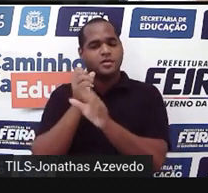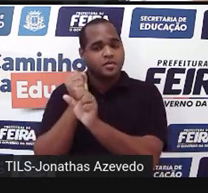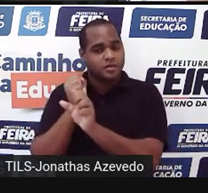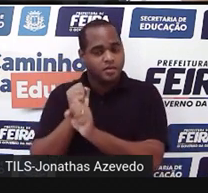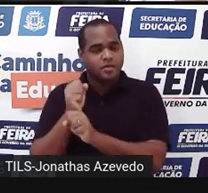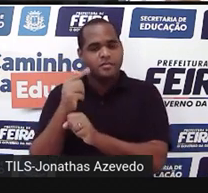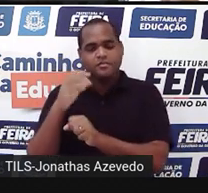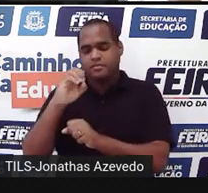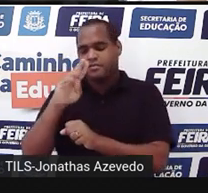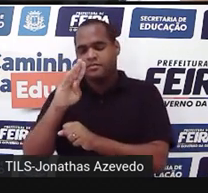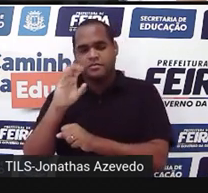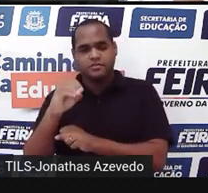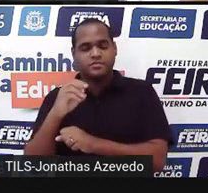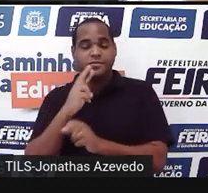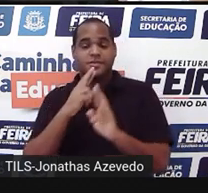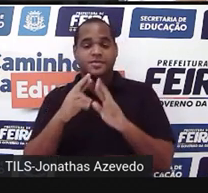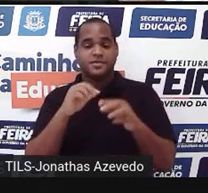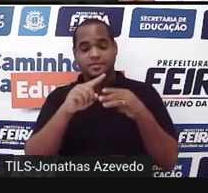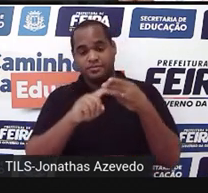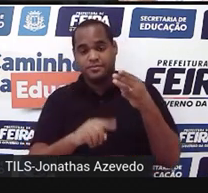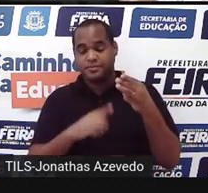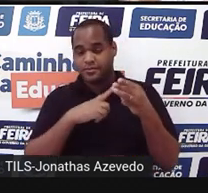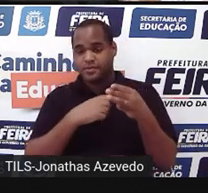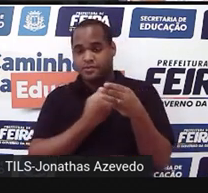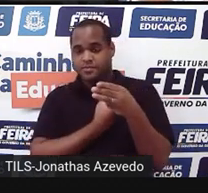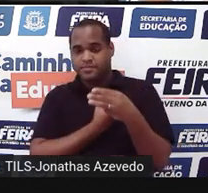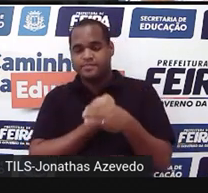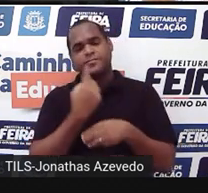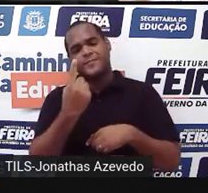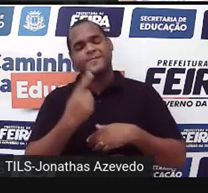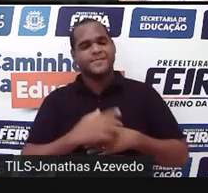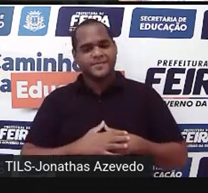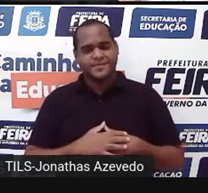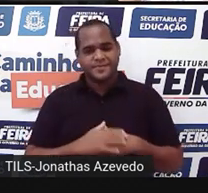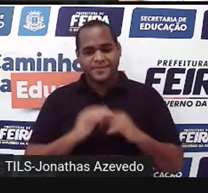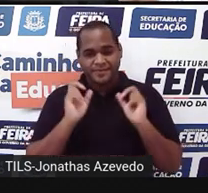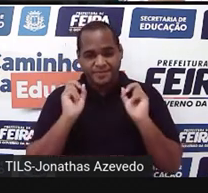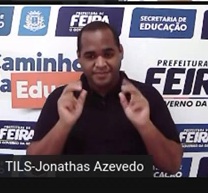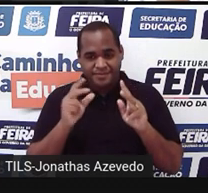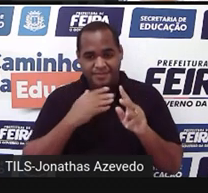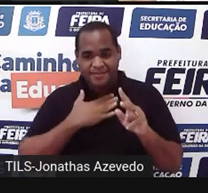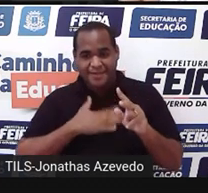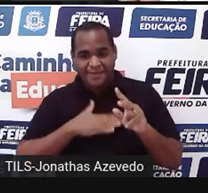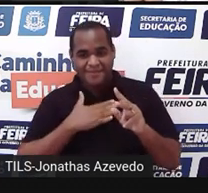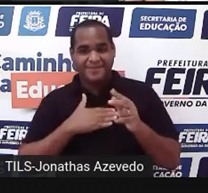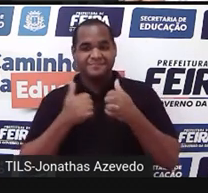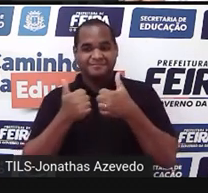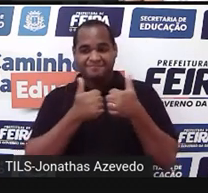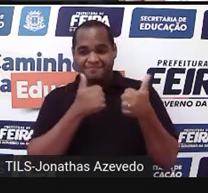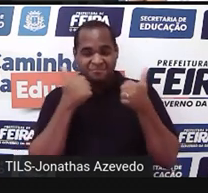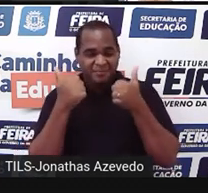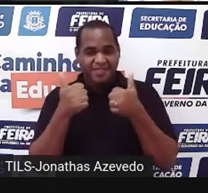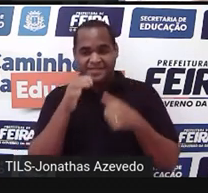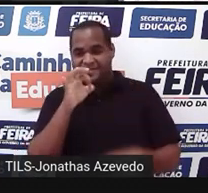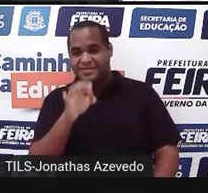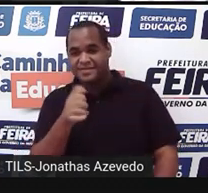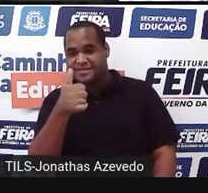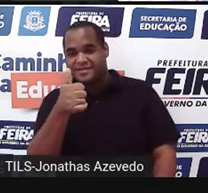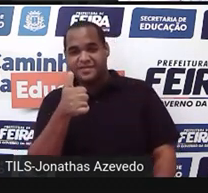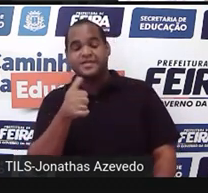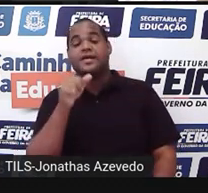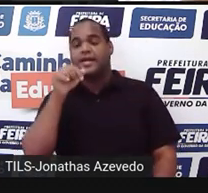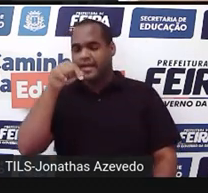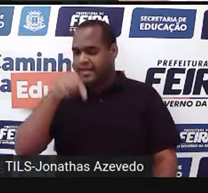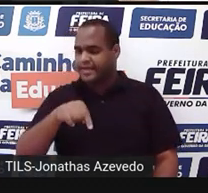e o resultado para essas três coisas foi um. Tá bom? Tranquilo? Beleza? E é